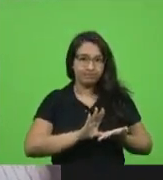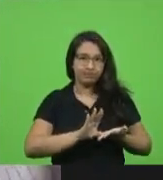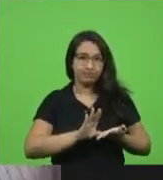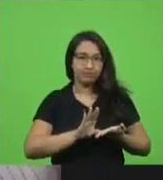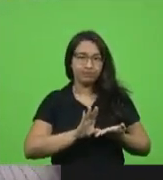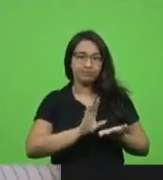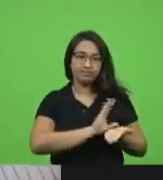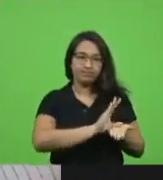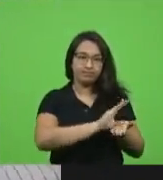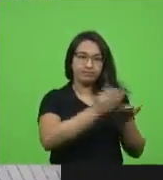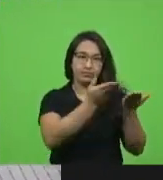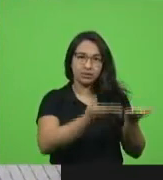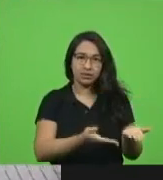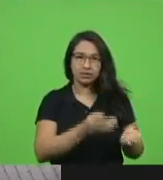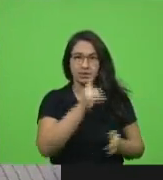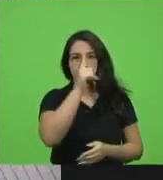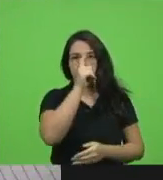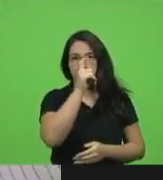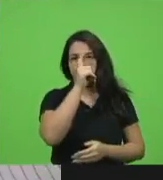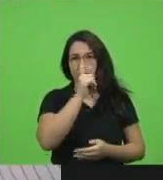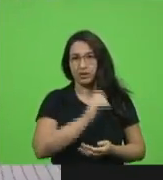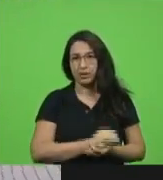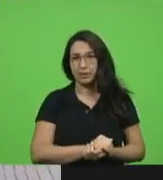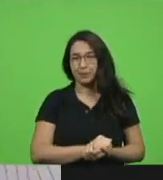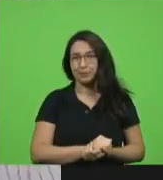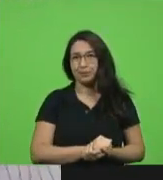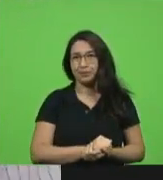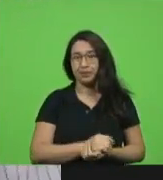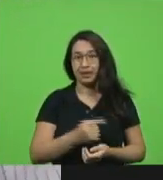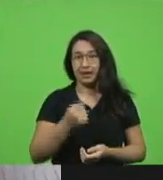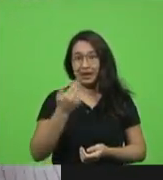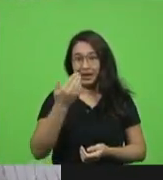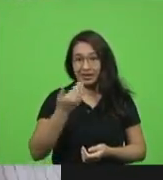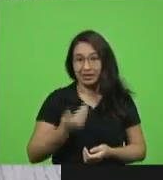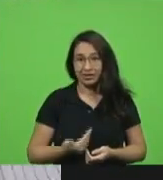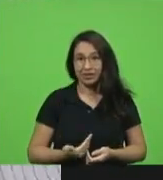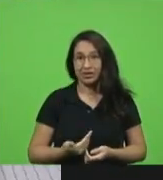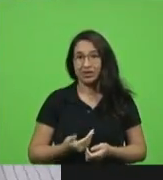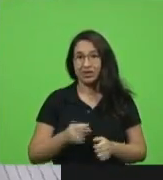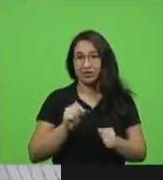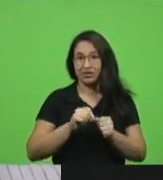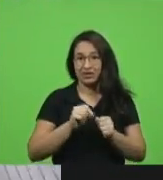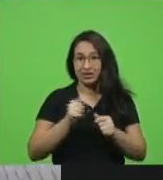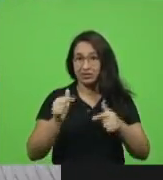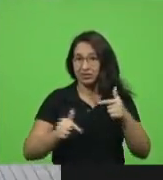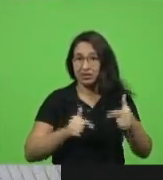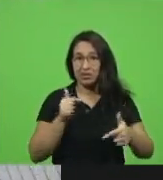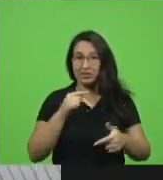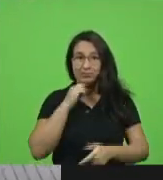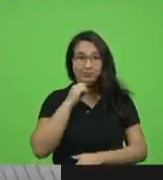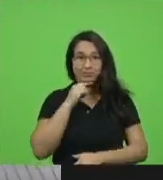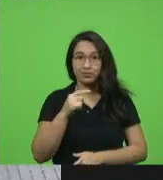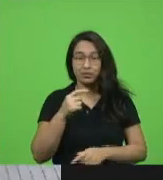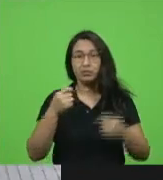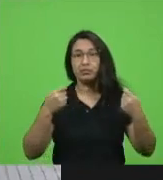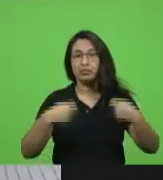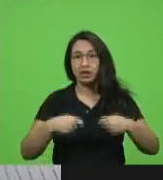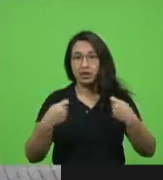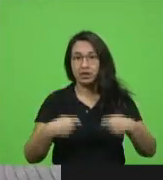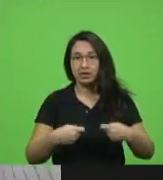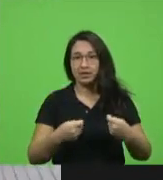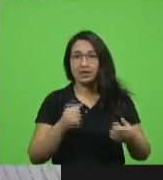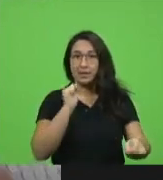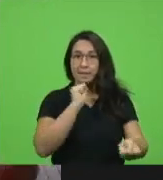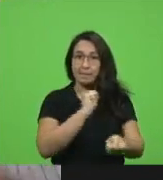mas gente nós não estamos fazendo o nosso dever de casa nós precisamos estancar